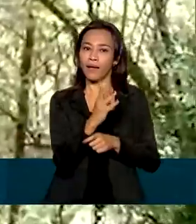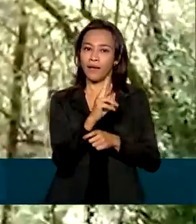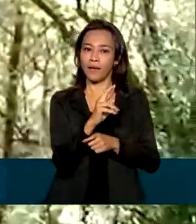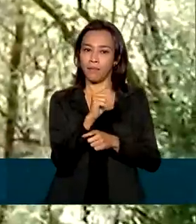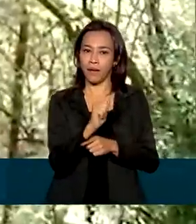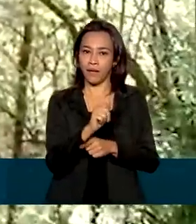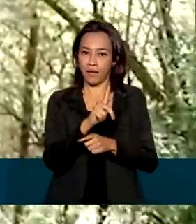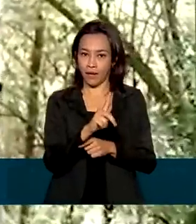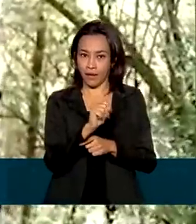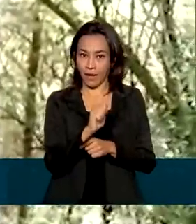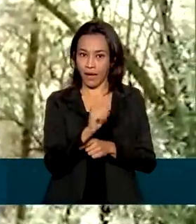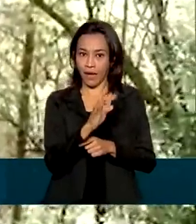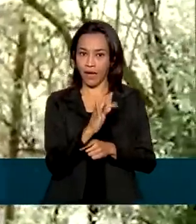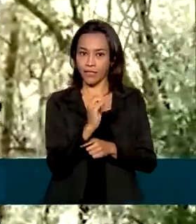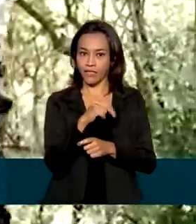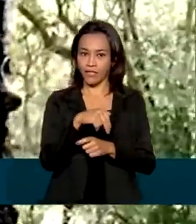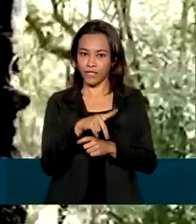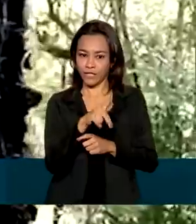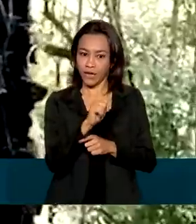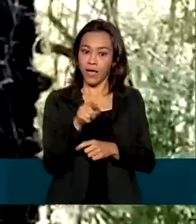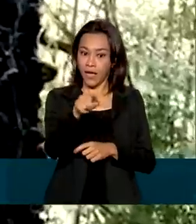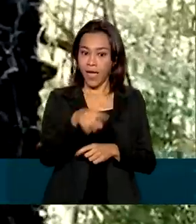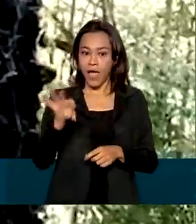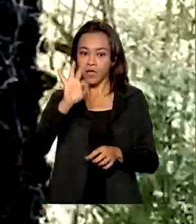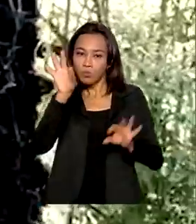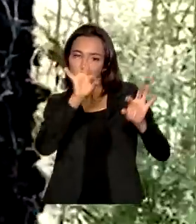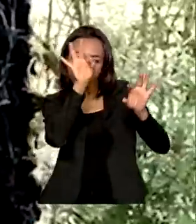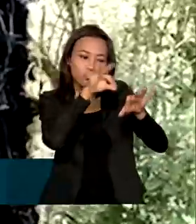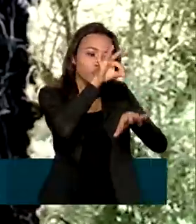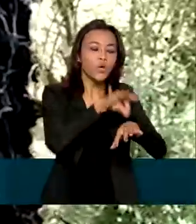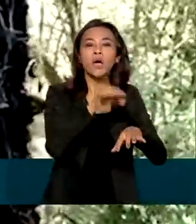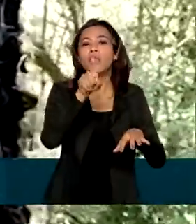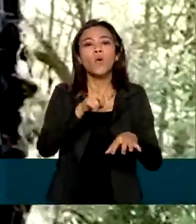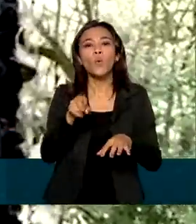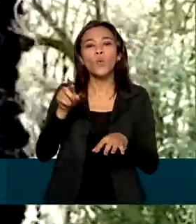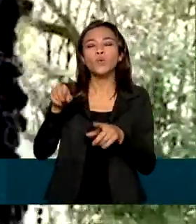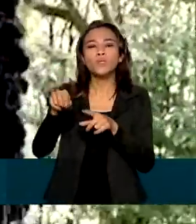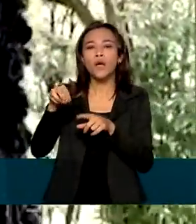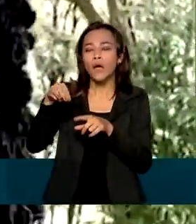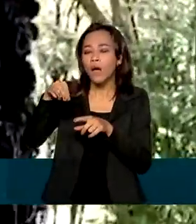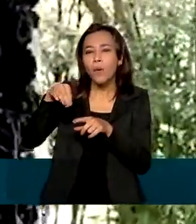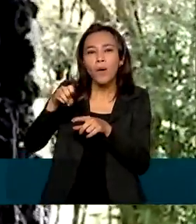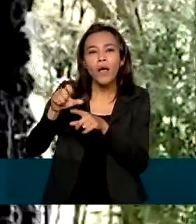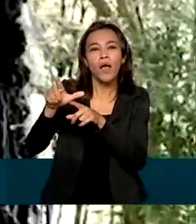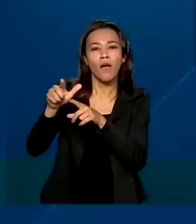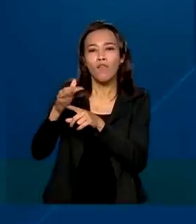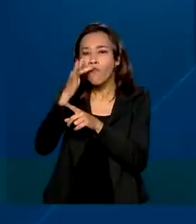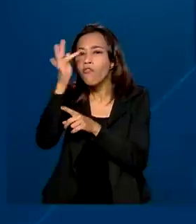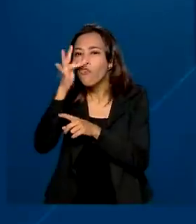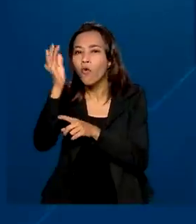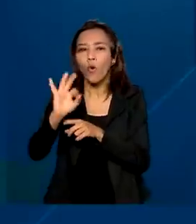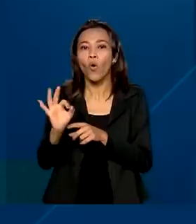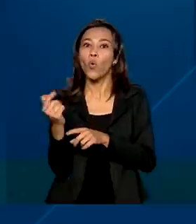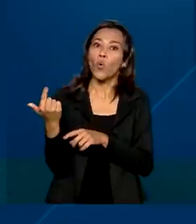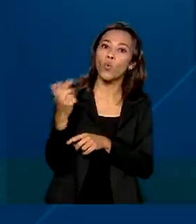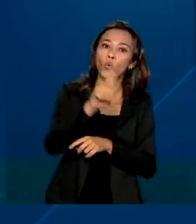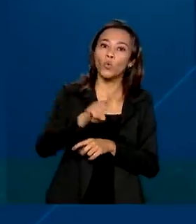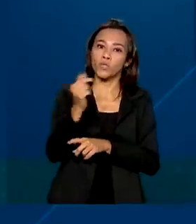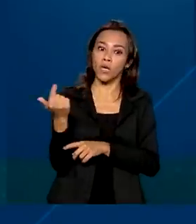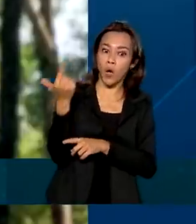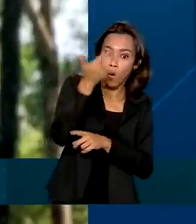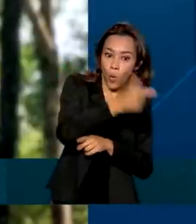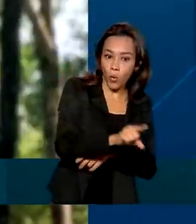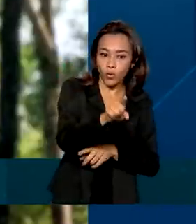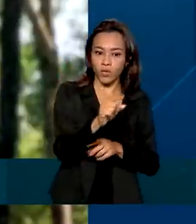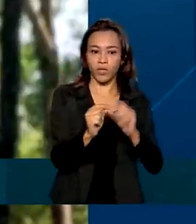As abelhas não usam o néctar das flores, e sim o melato, produzido por um outro inseto, a coxonilha, que